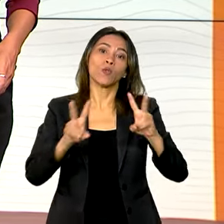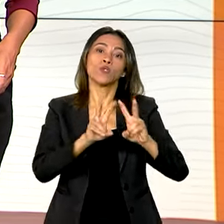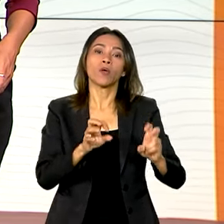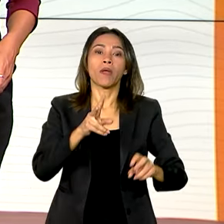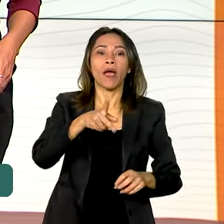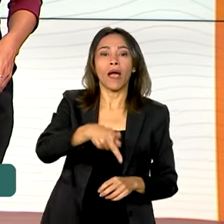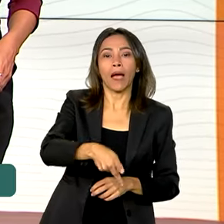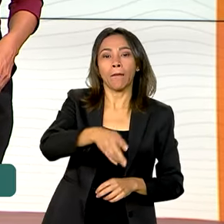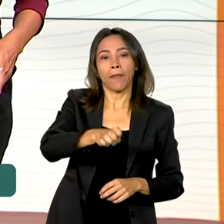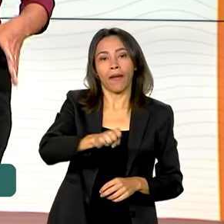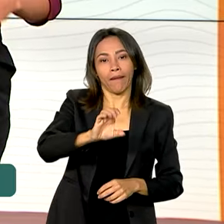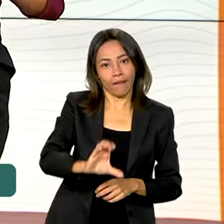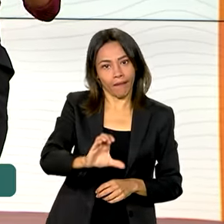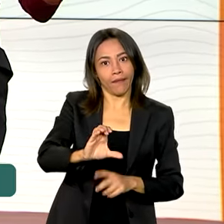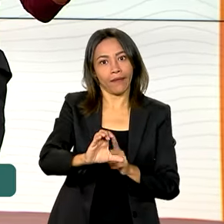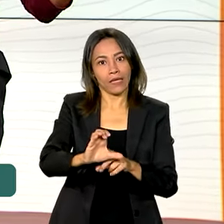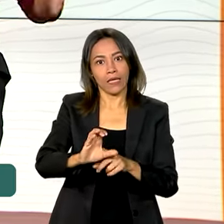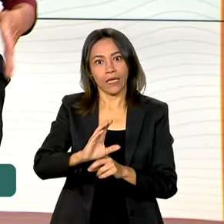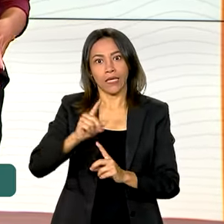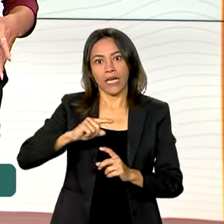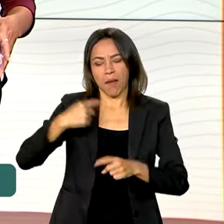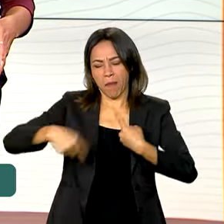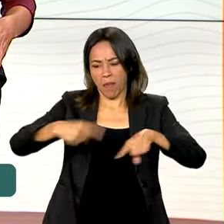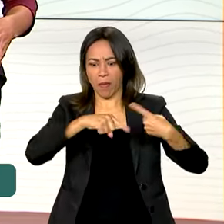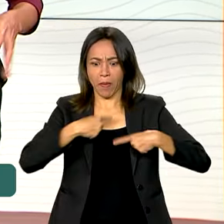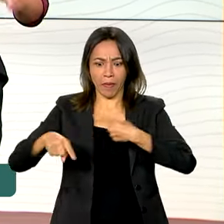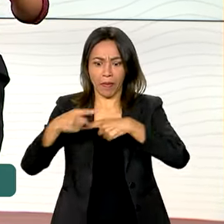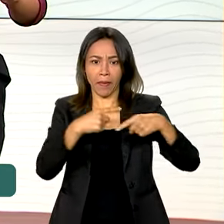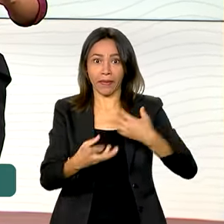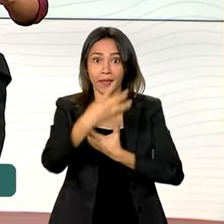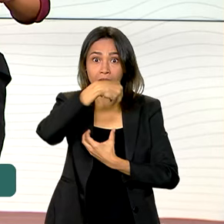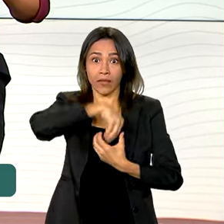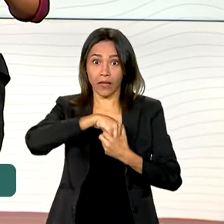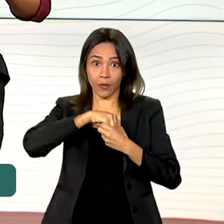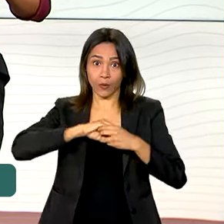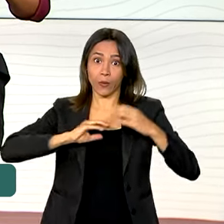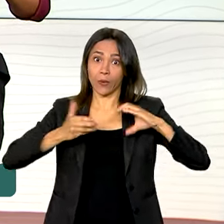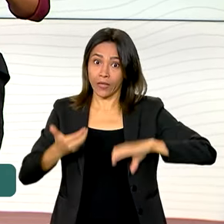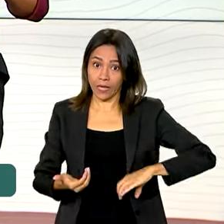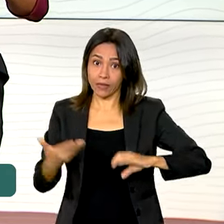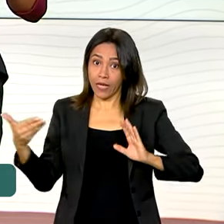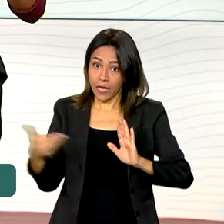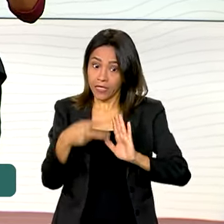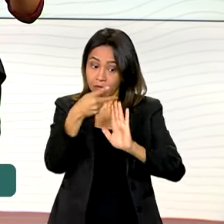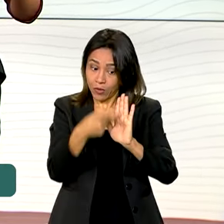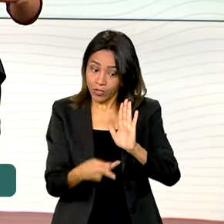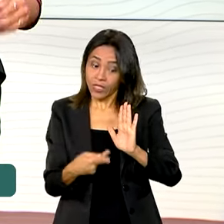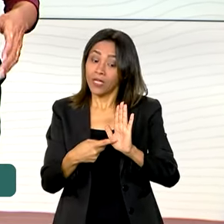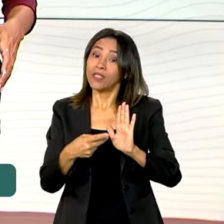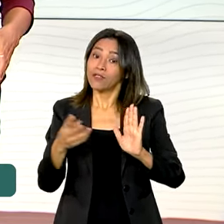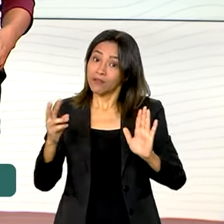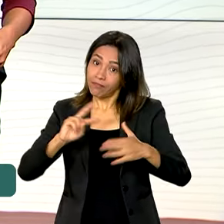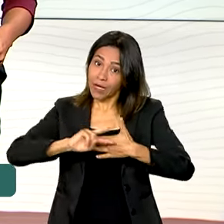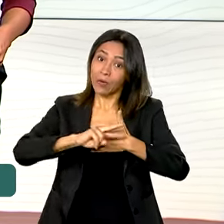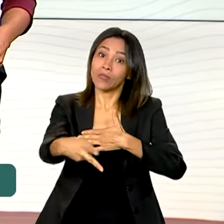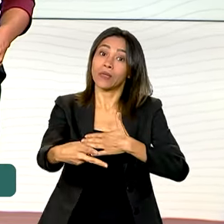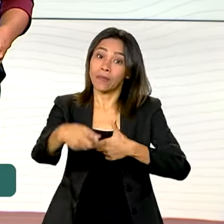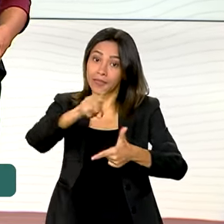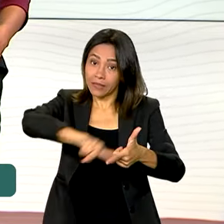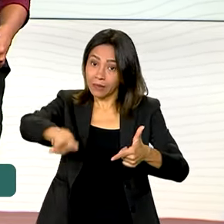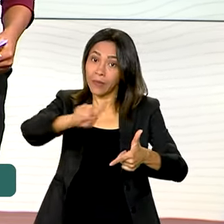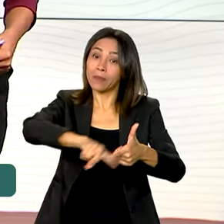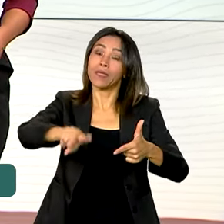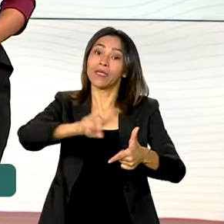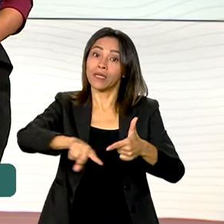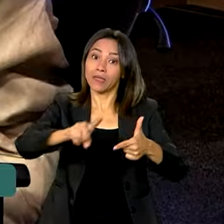proposta polêmica que está tramitando no Congresso Nacional. Segundo ela, esse projeto vai gerar problemas de natureza ambiental